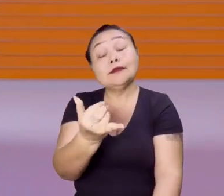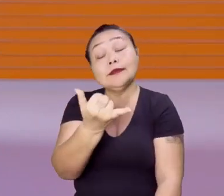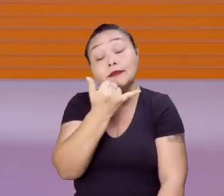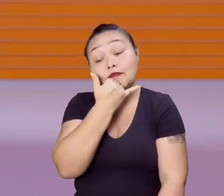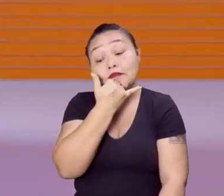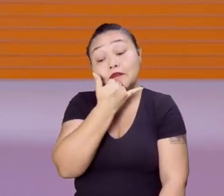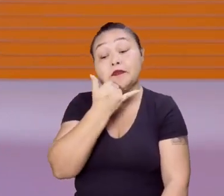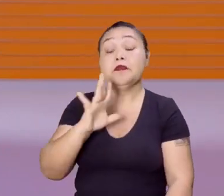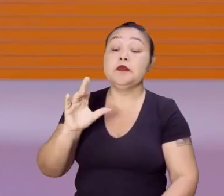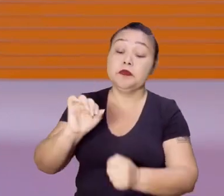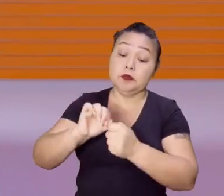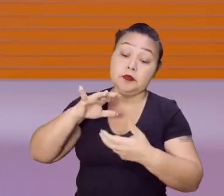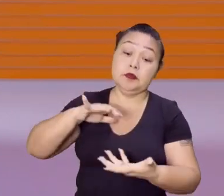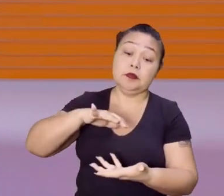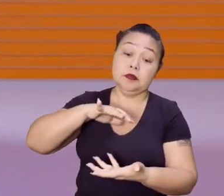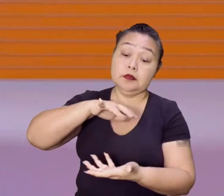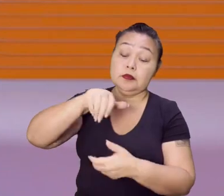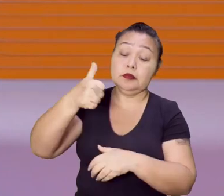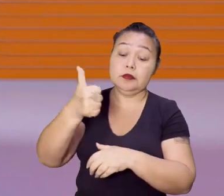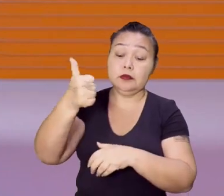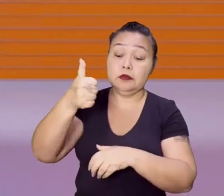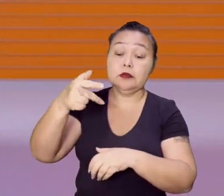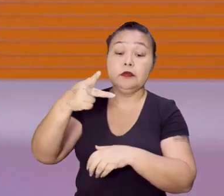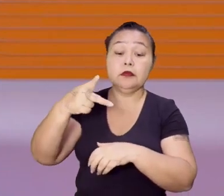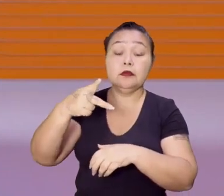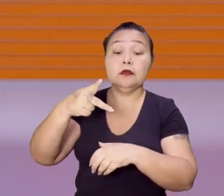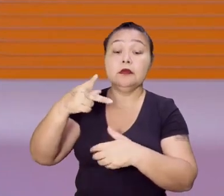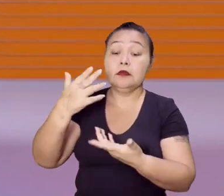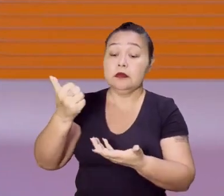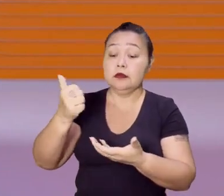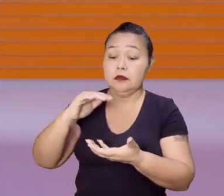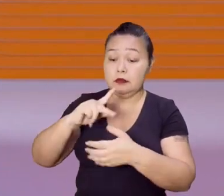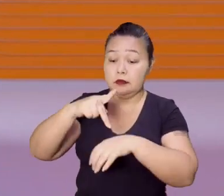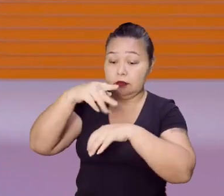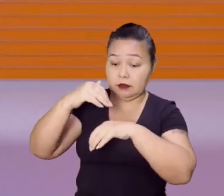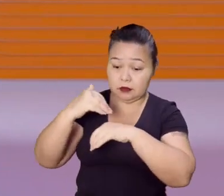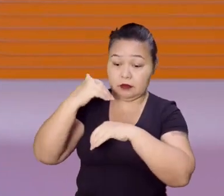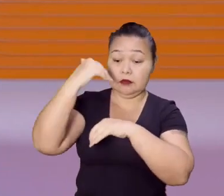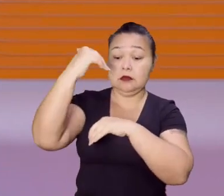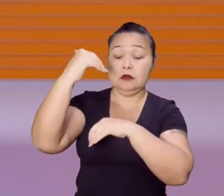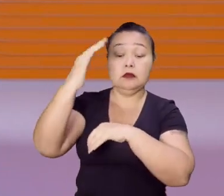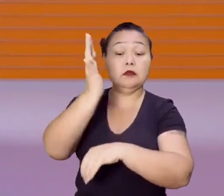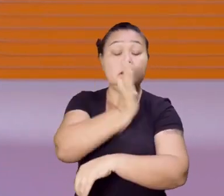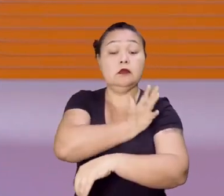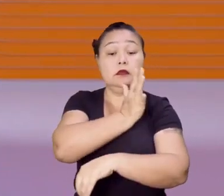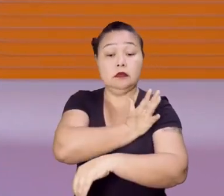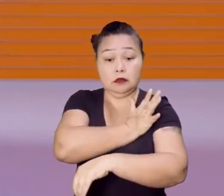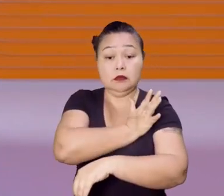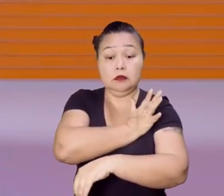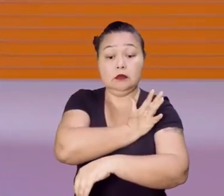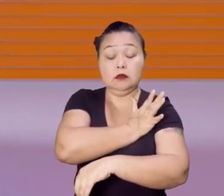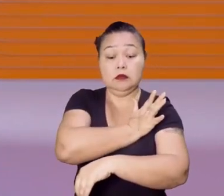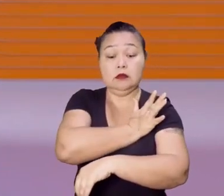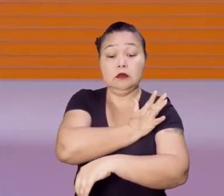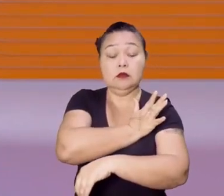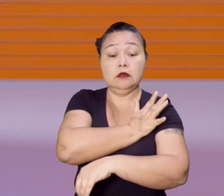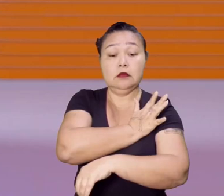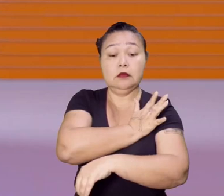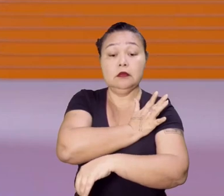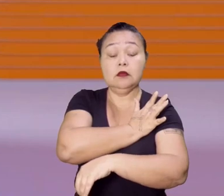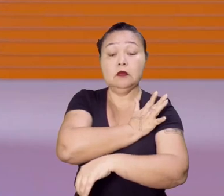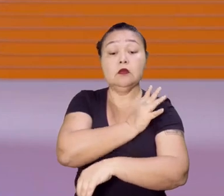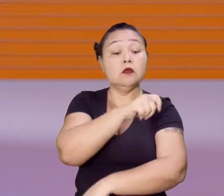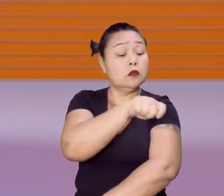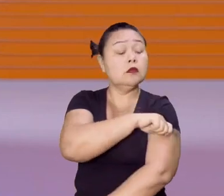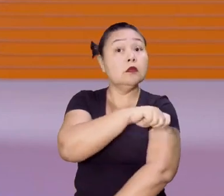países de primeiro mundo, primeiro mundo, que eu não gosto de falar muito essa expressão, nos países mais ricos, digamos assim, o